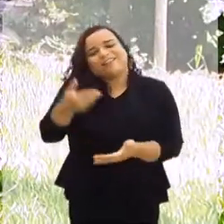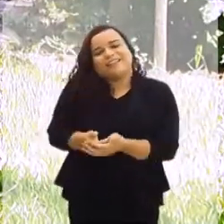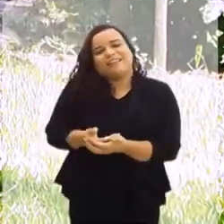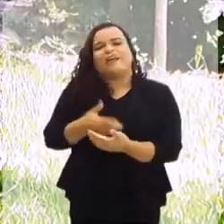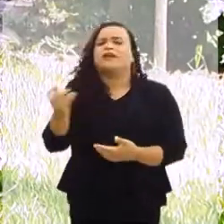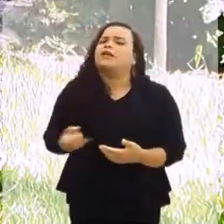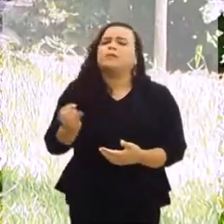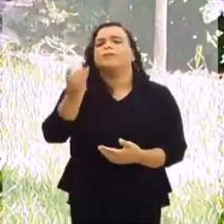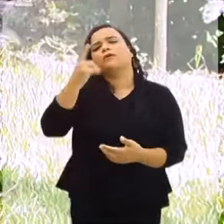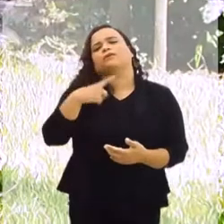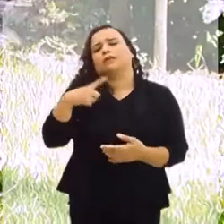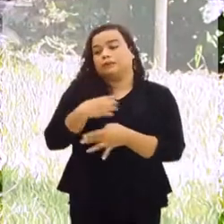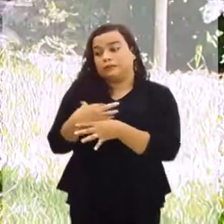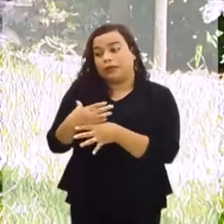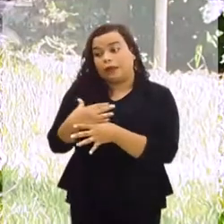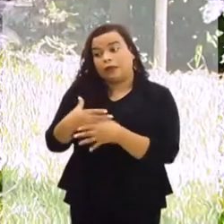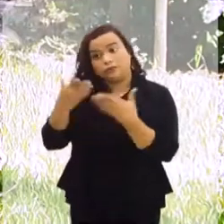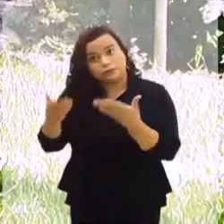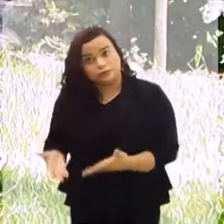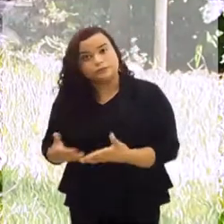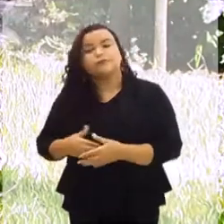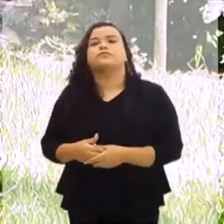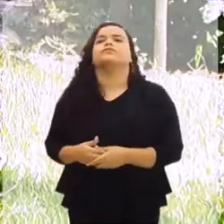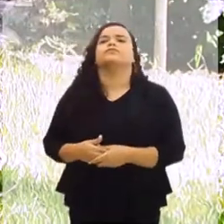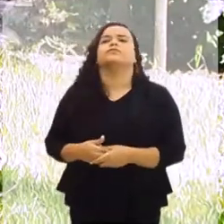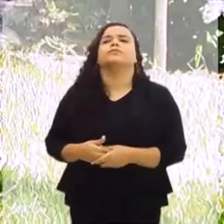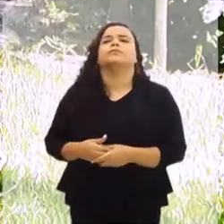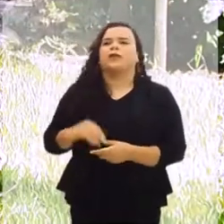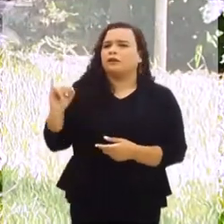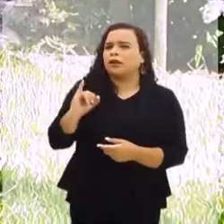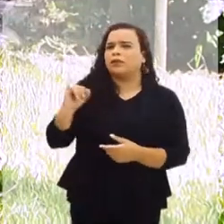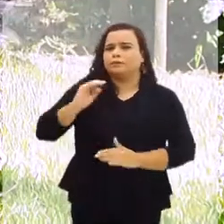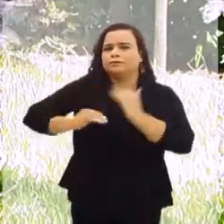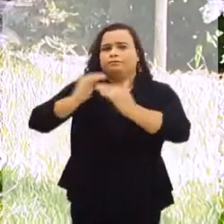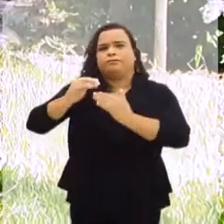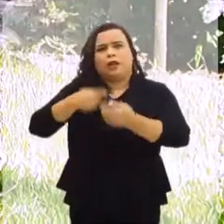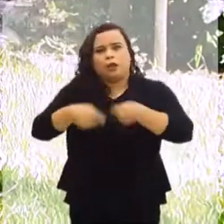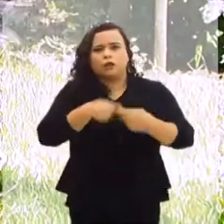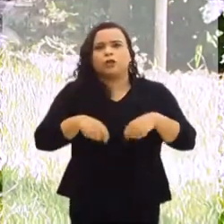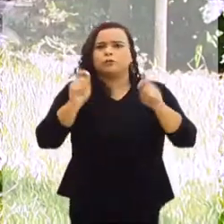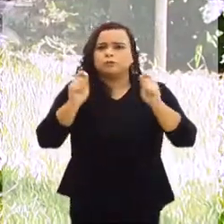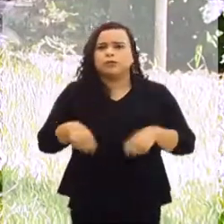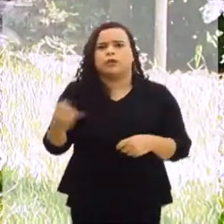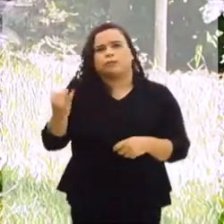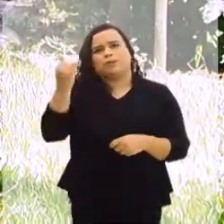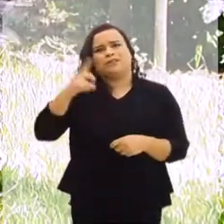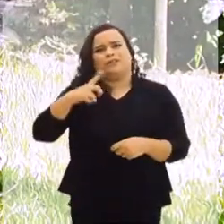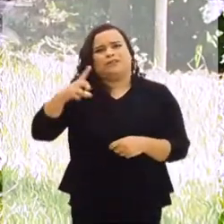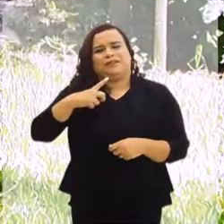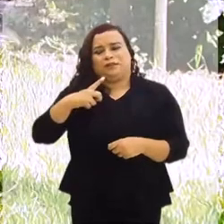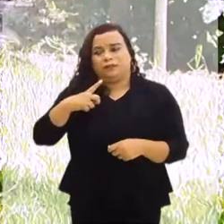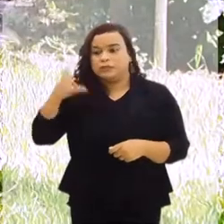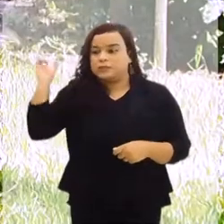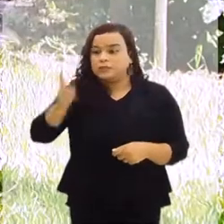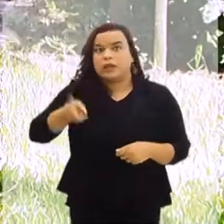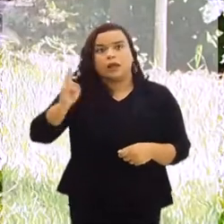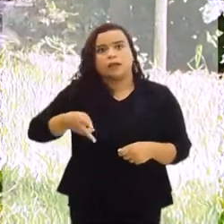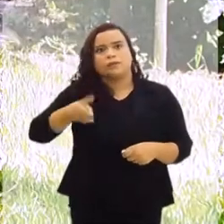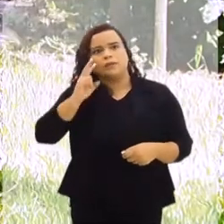a importância da cidade, a importância de Itaguaí para o desenvolvimento econômico, sempre foi